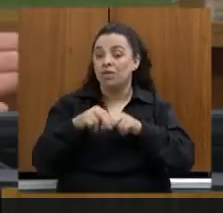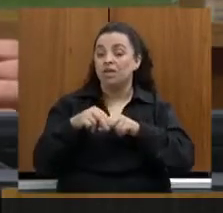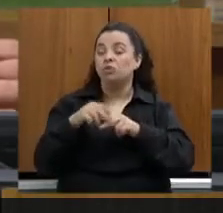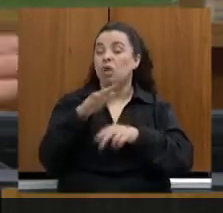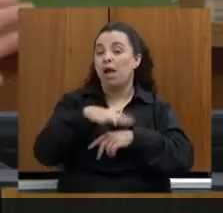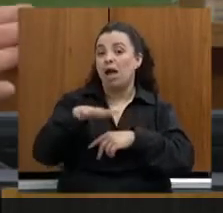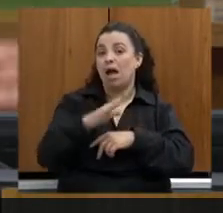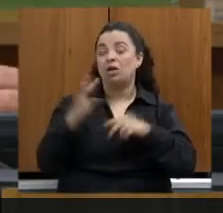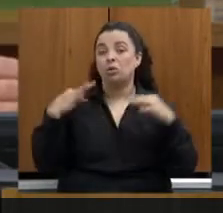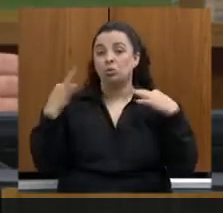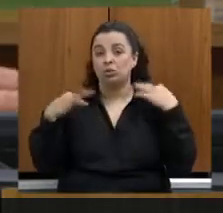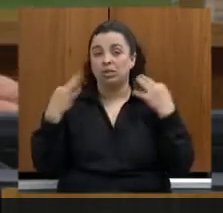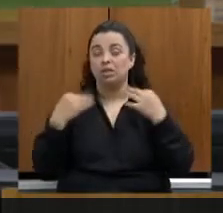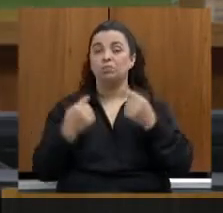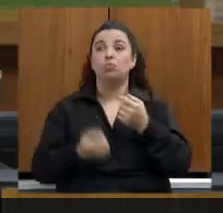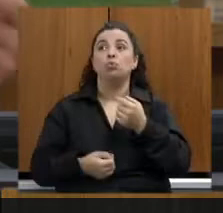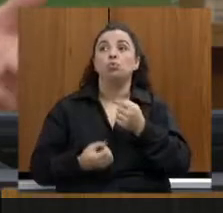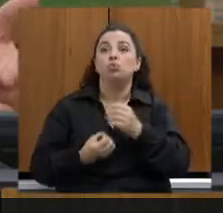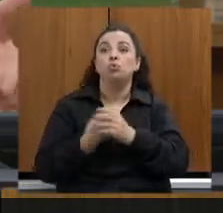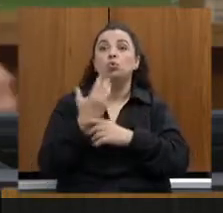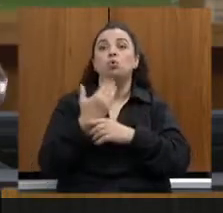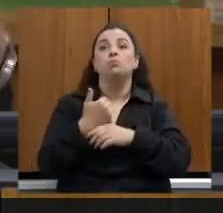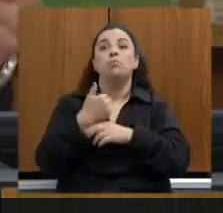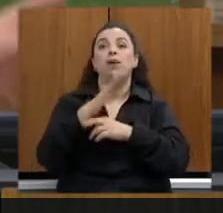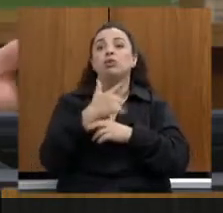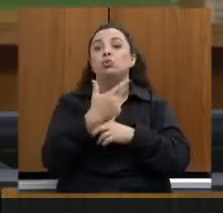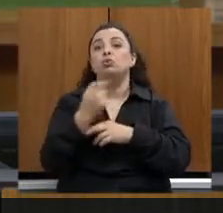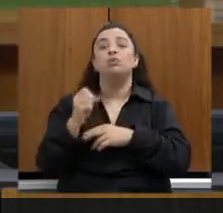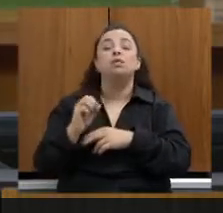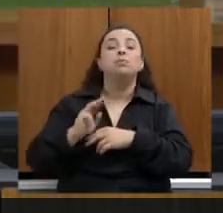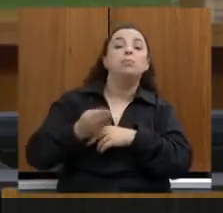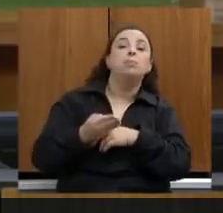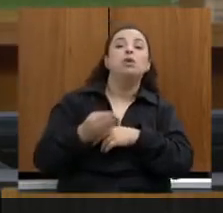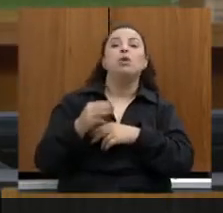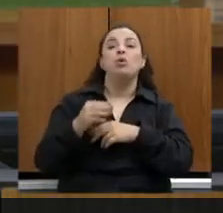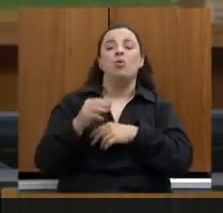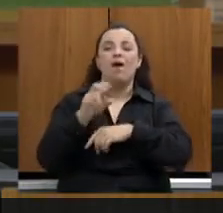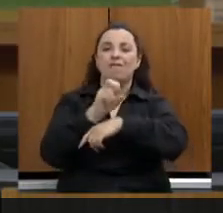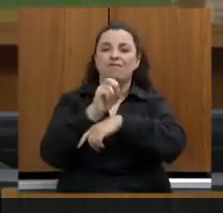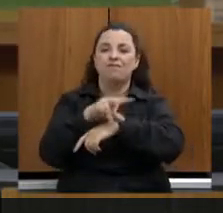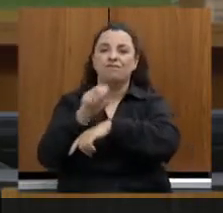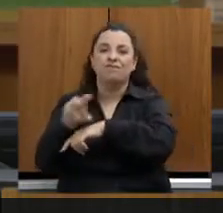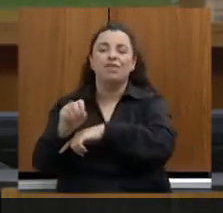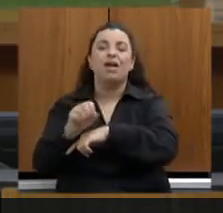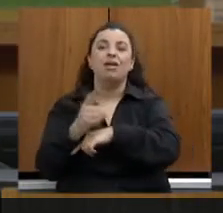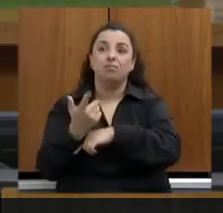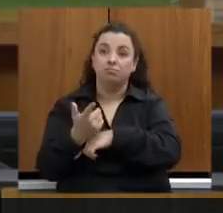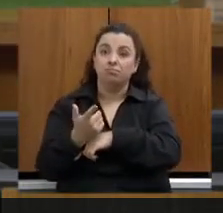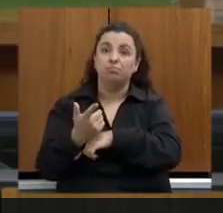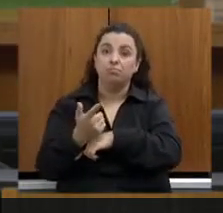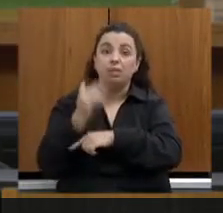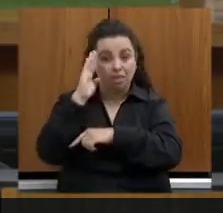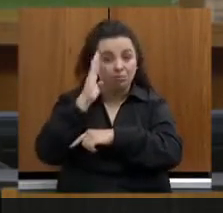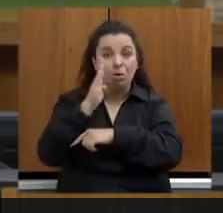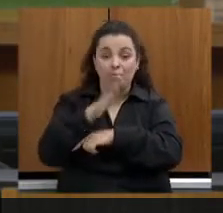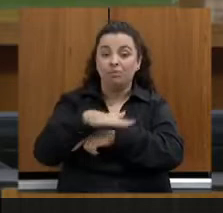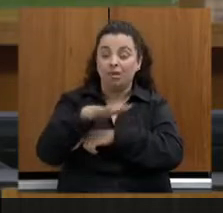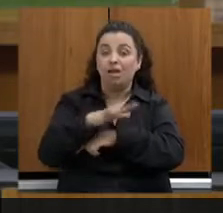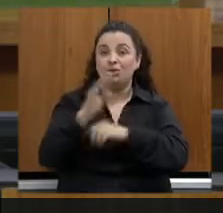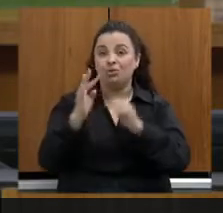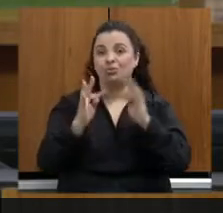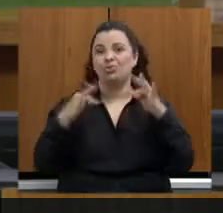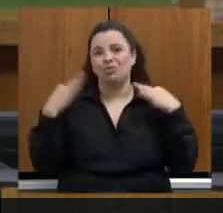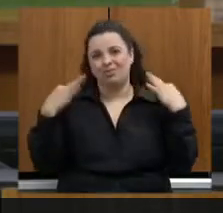seja, é impressionante esse número no setor criativo e, sobretudo, no setor de turismo. Então, eu acho que a